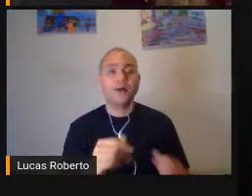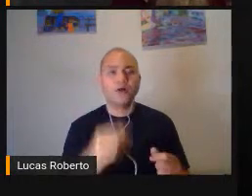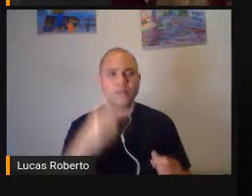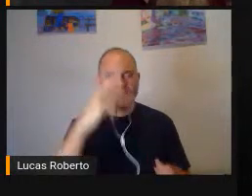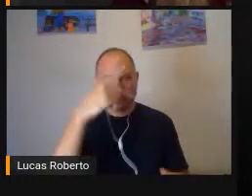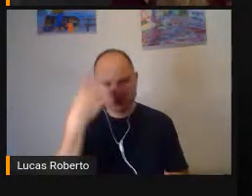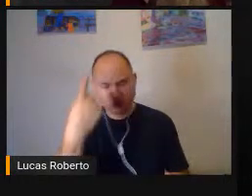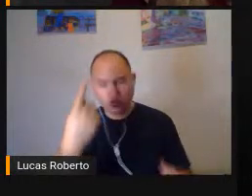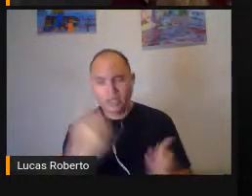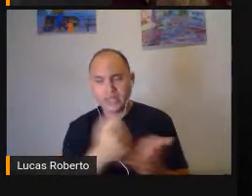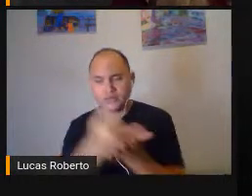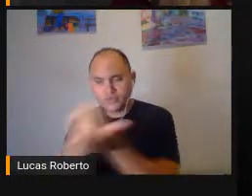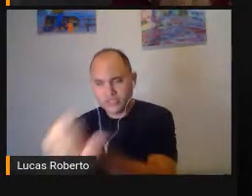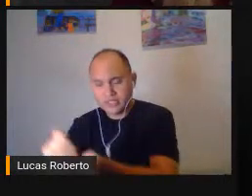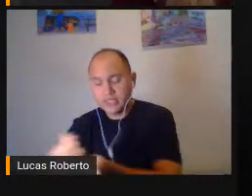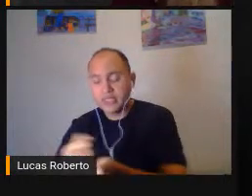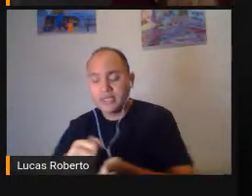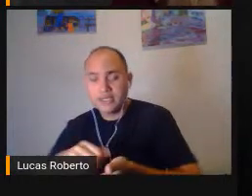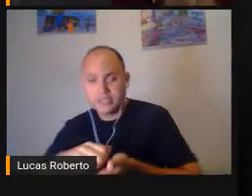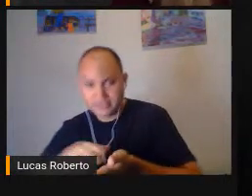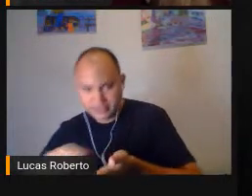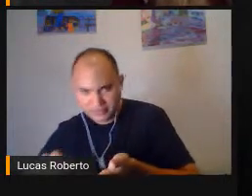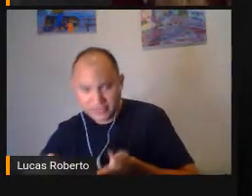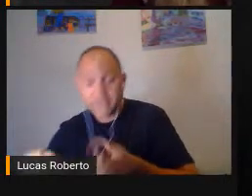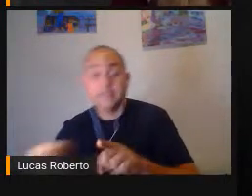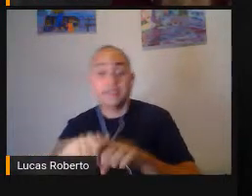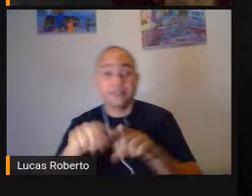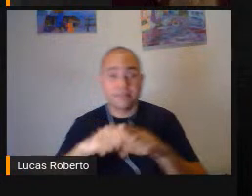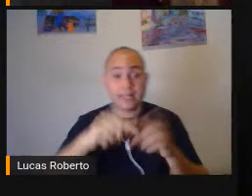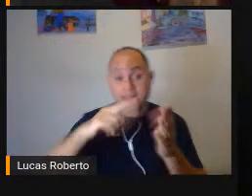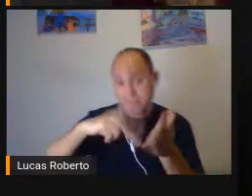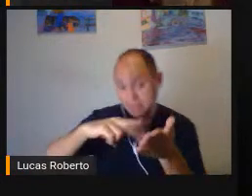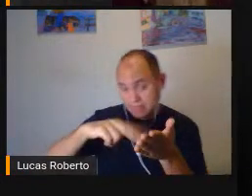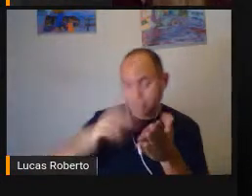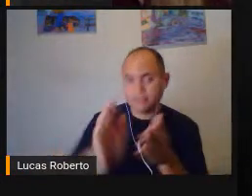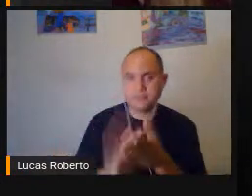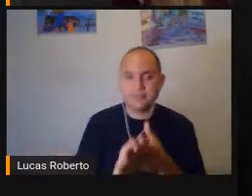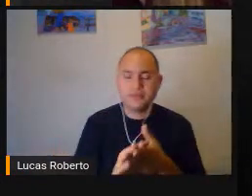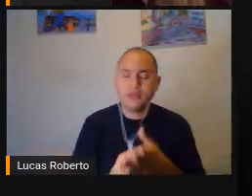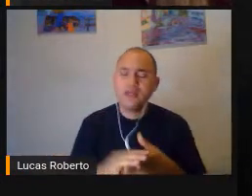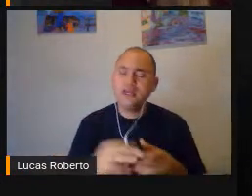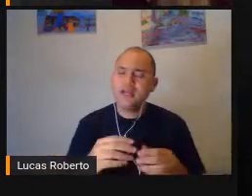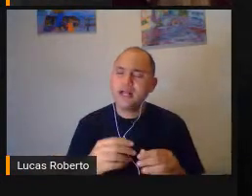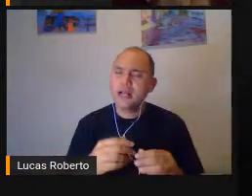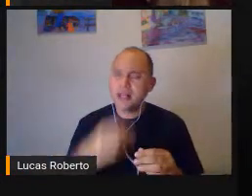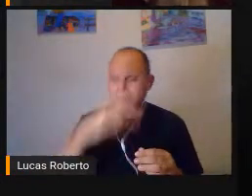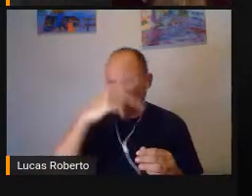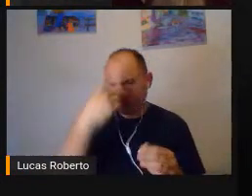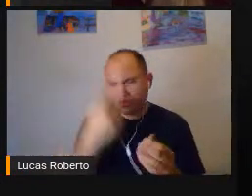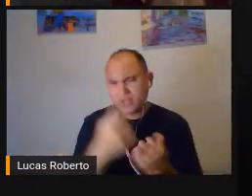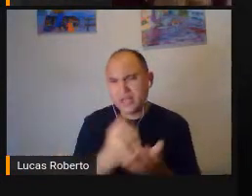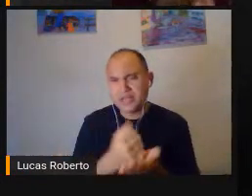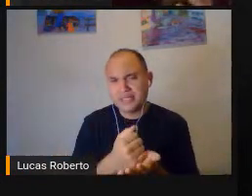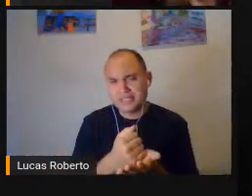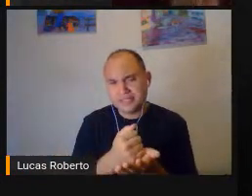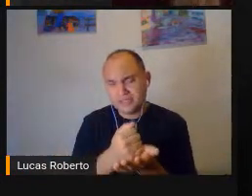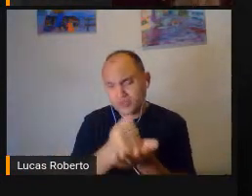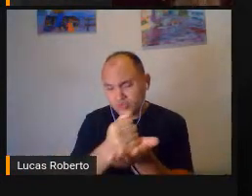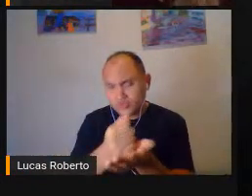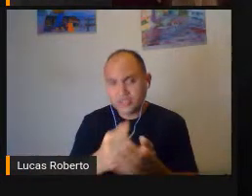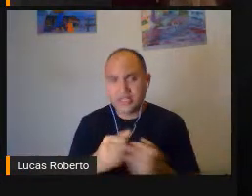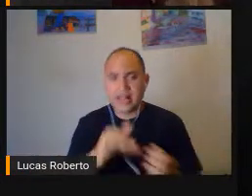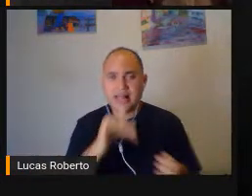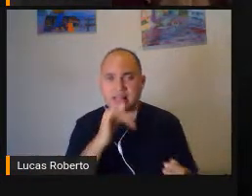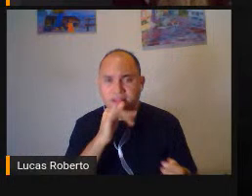Fala Por exemplo Vai transcrever em braille Ou do braille Para tinta E o ledor É aquele que vai ler